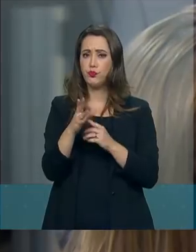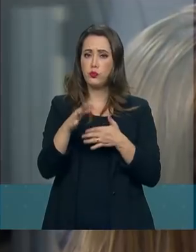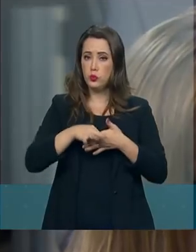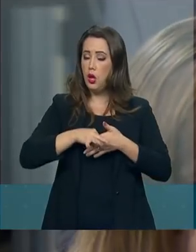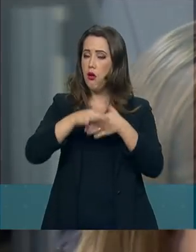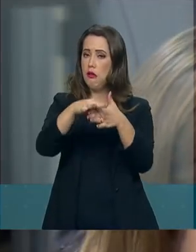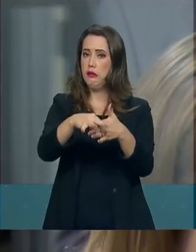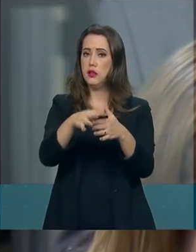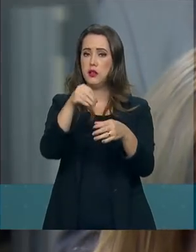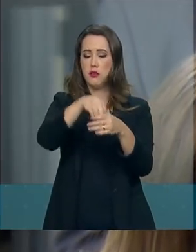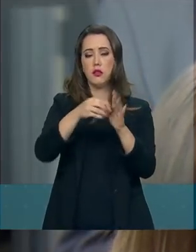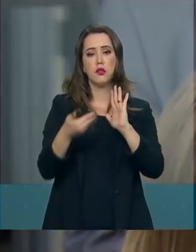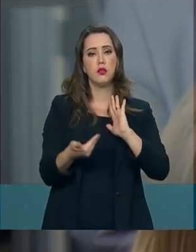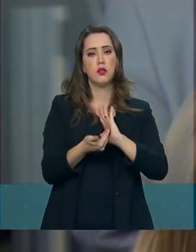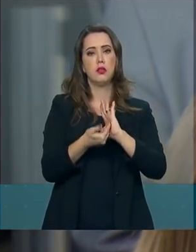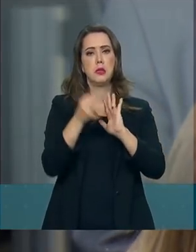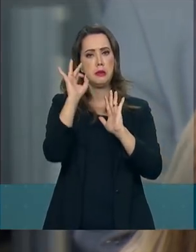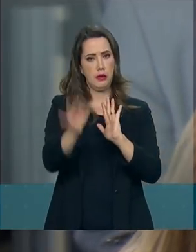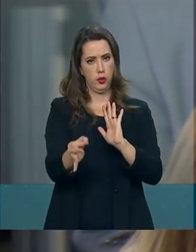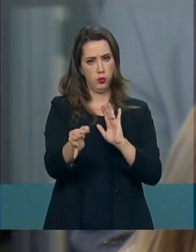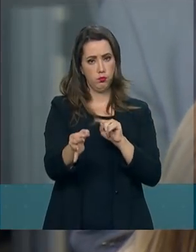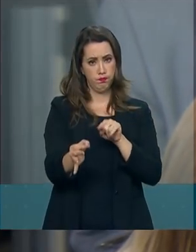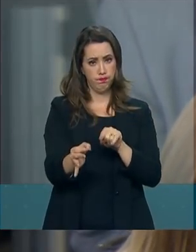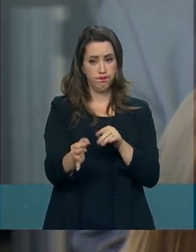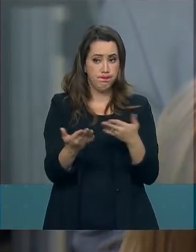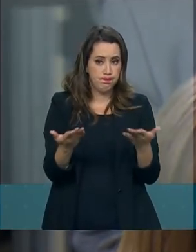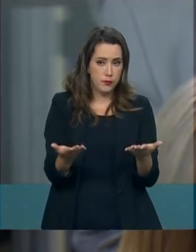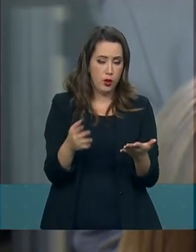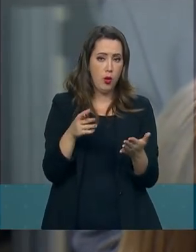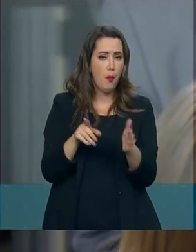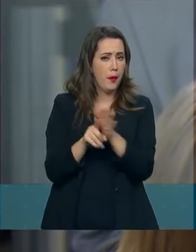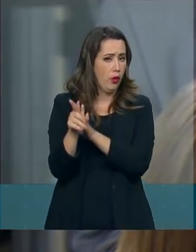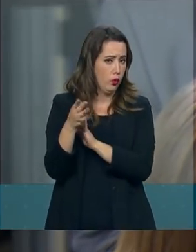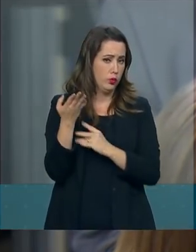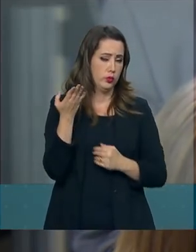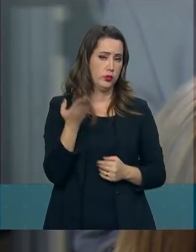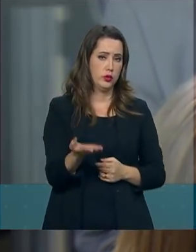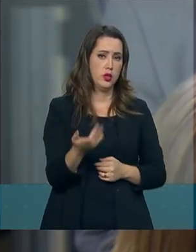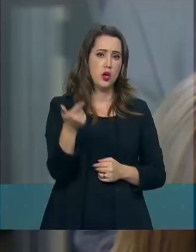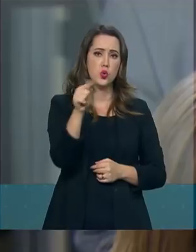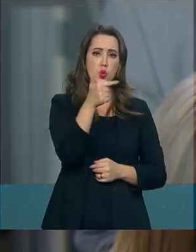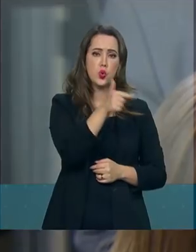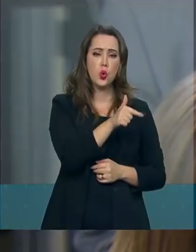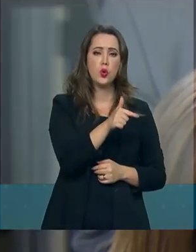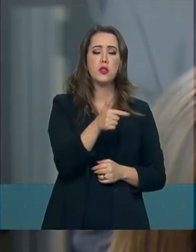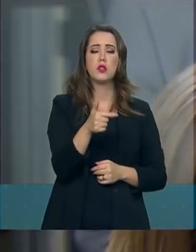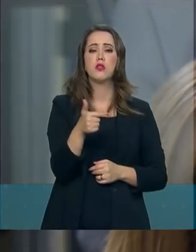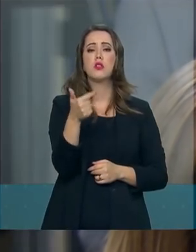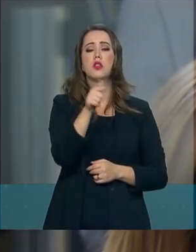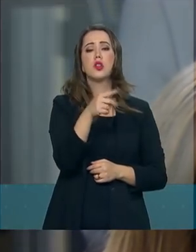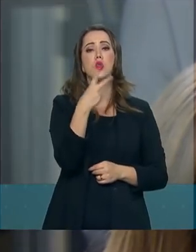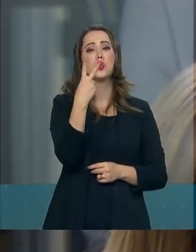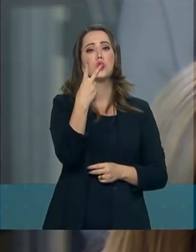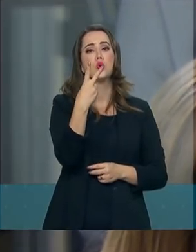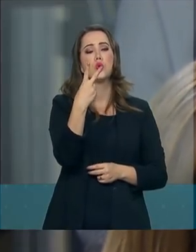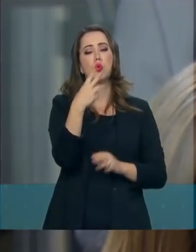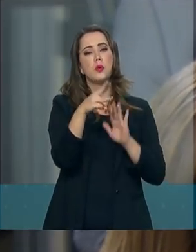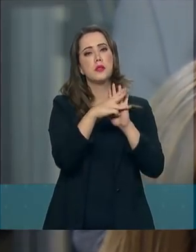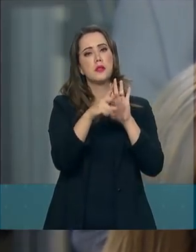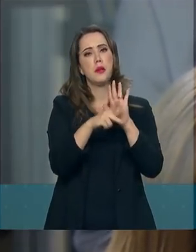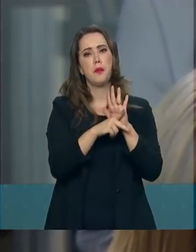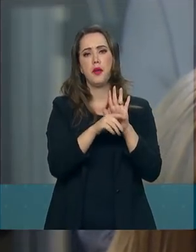governo na Câmara dos Deputados, certo? A partir disso, eu te pergunto se as outras duas MPs, a 863 e a